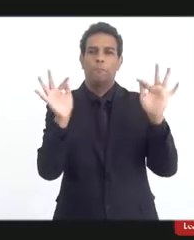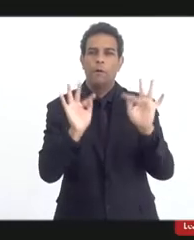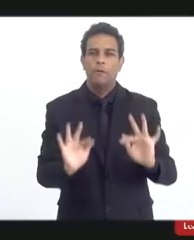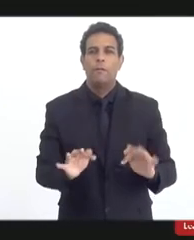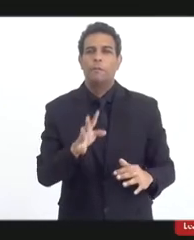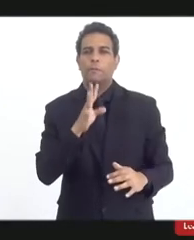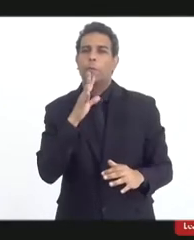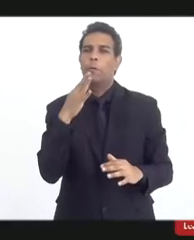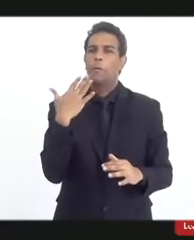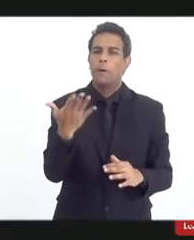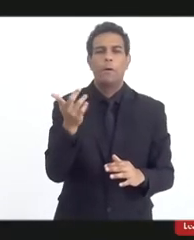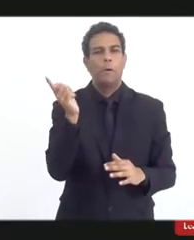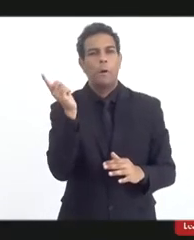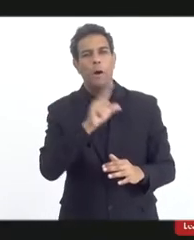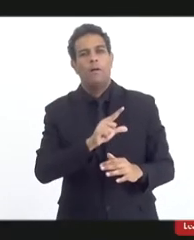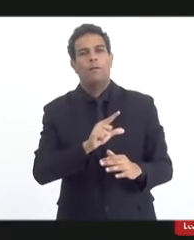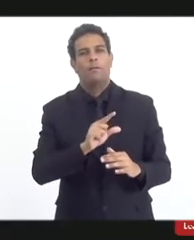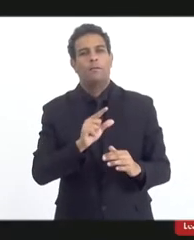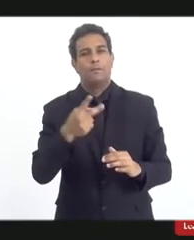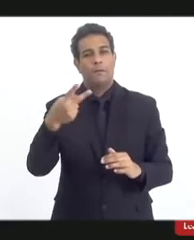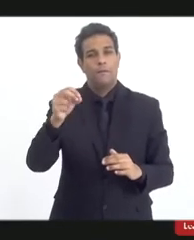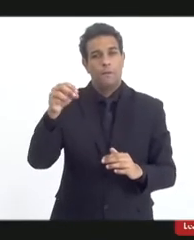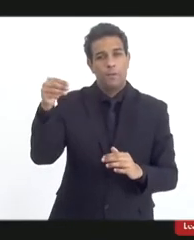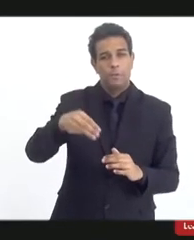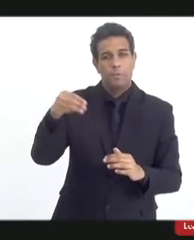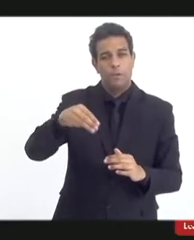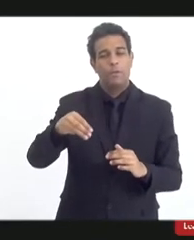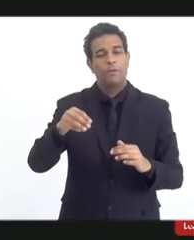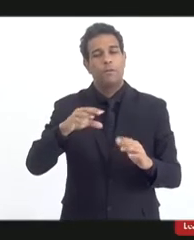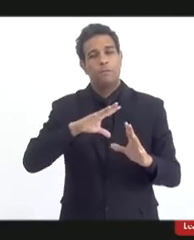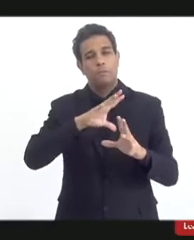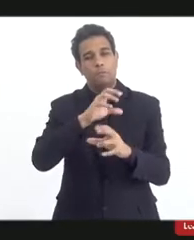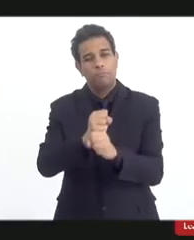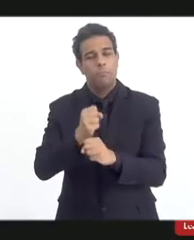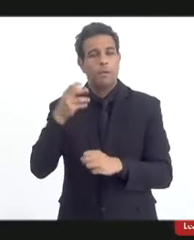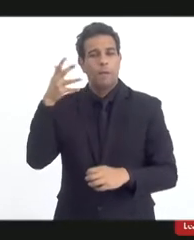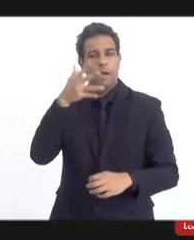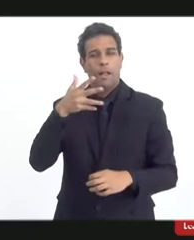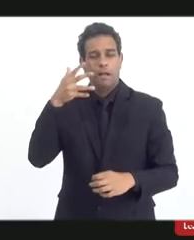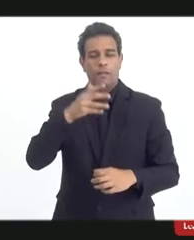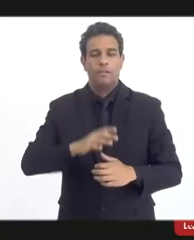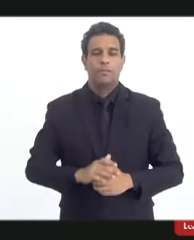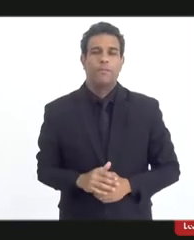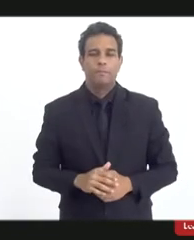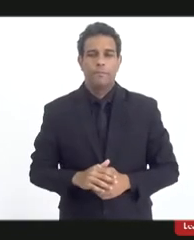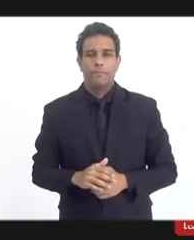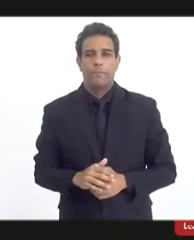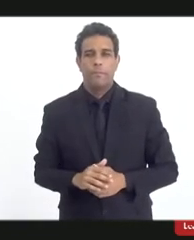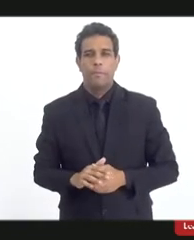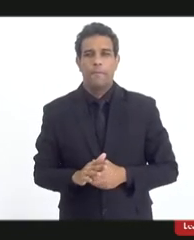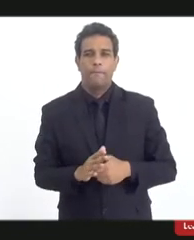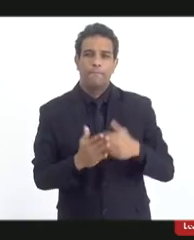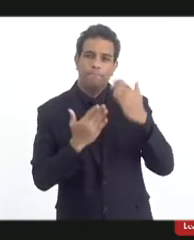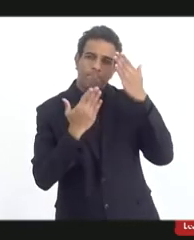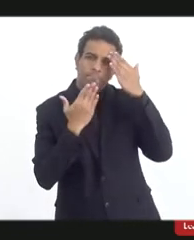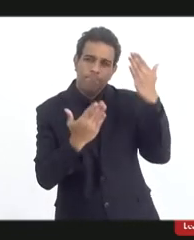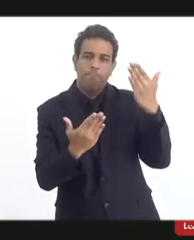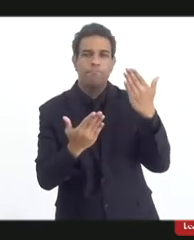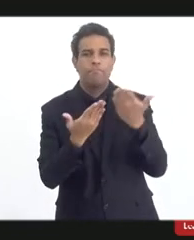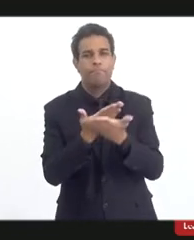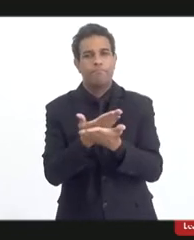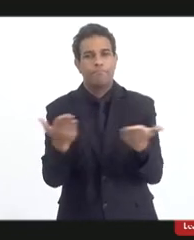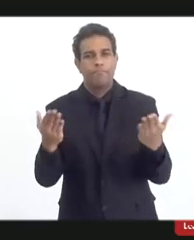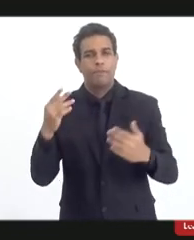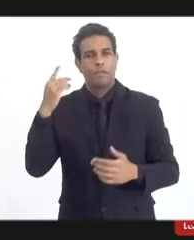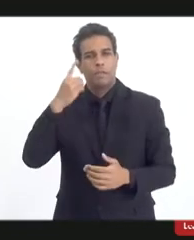ouvir e Vossa Excelência tem 20 minutos para a sua manifestação. Muito obrigada. Obrigado, excelentíssima